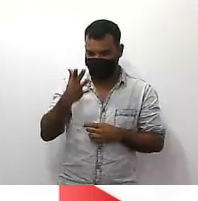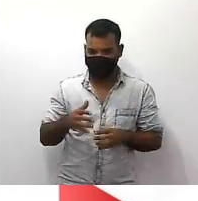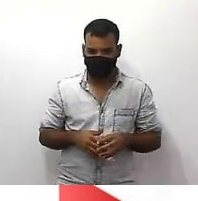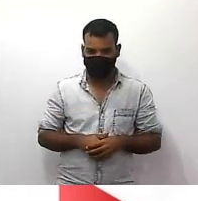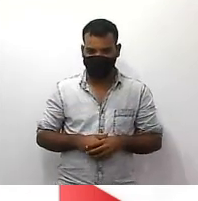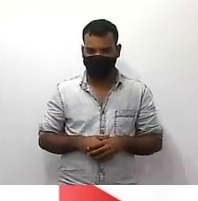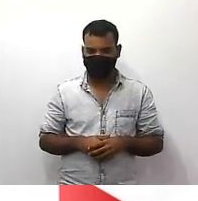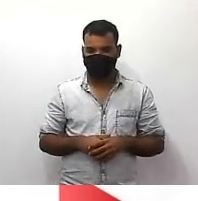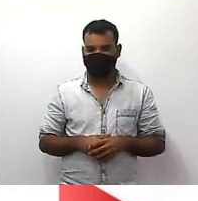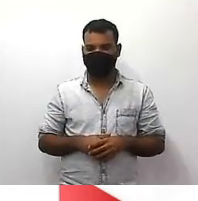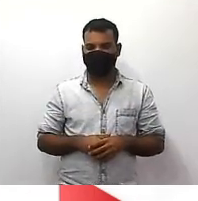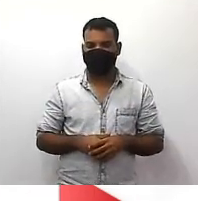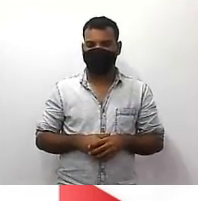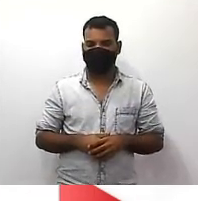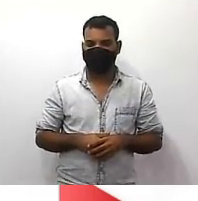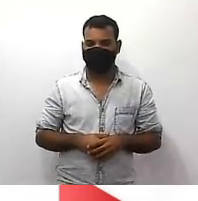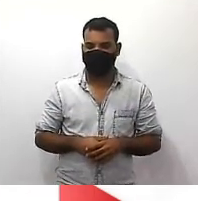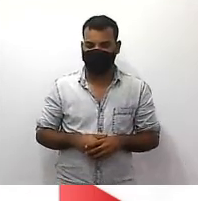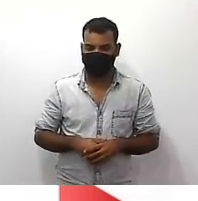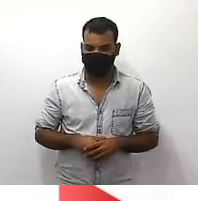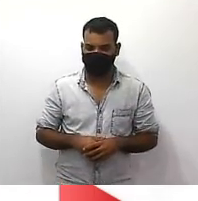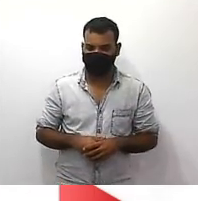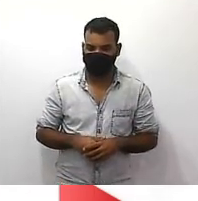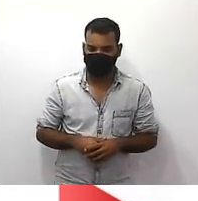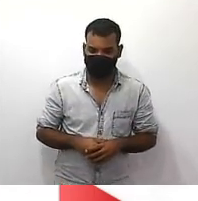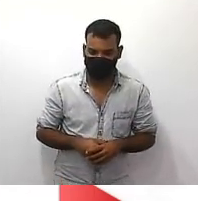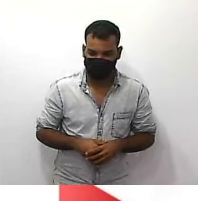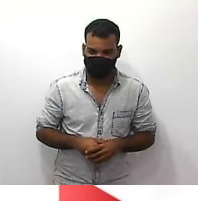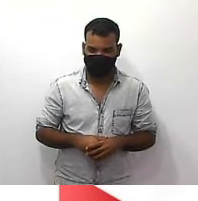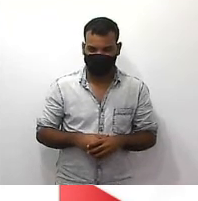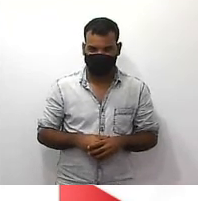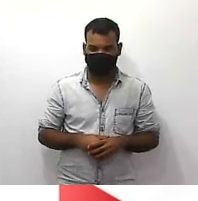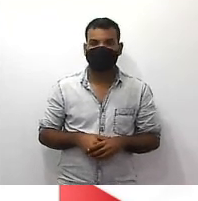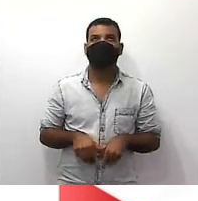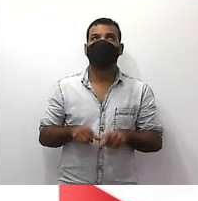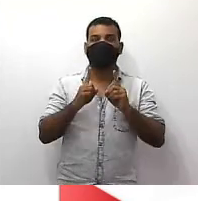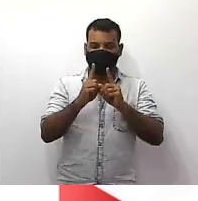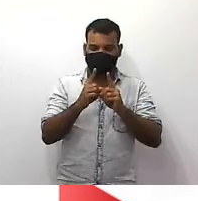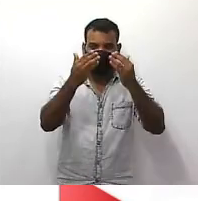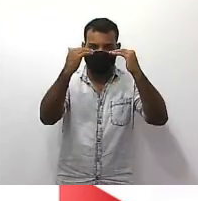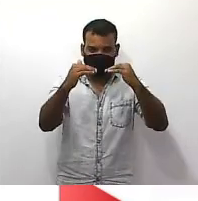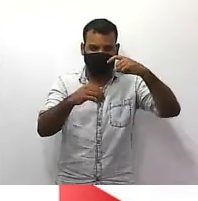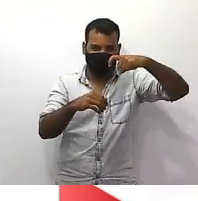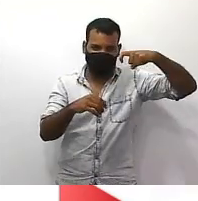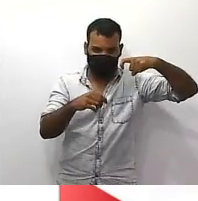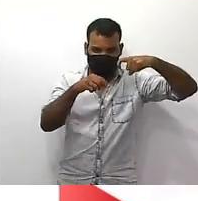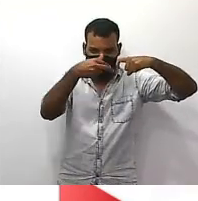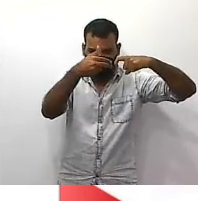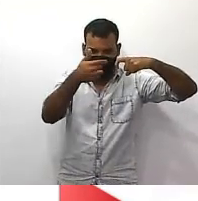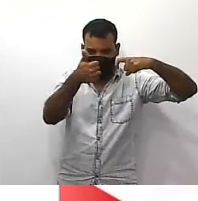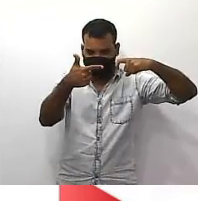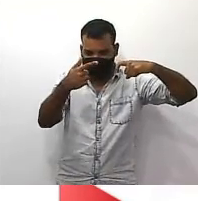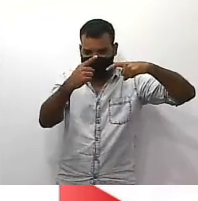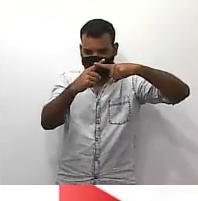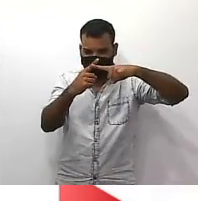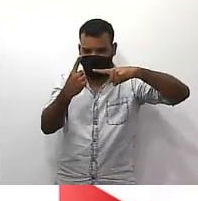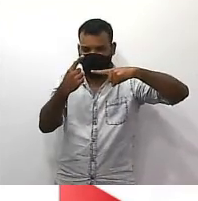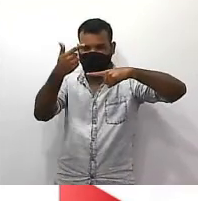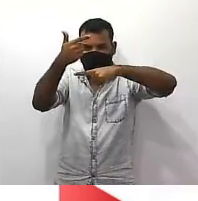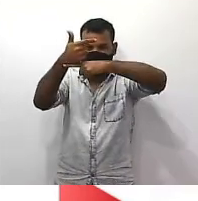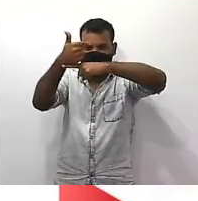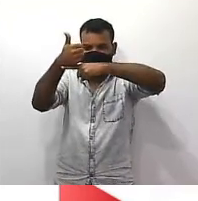x vai ser igual a 12 vezes 21 sobre 4 12 vezes o